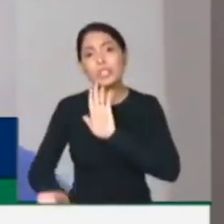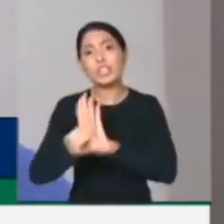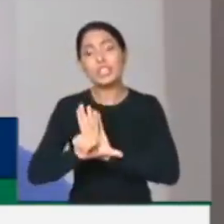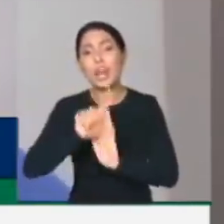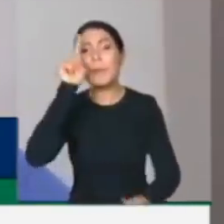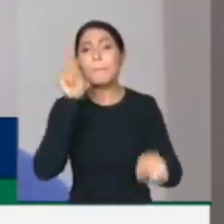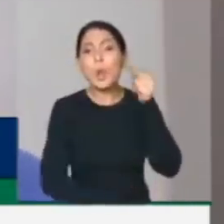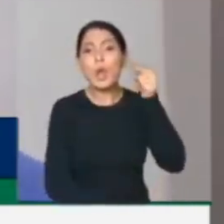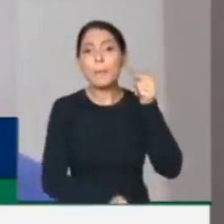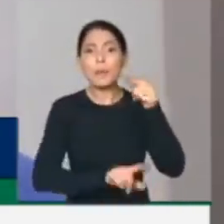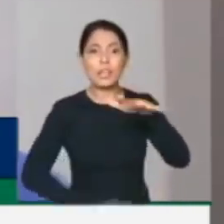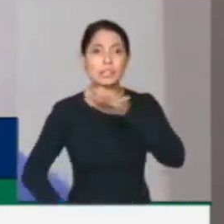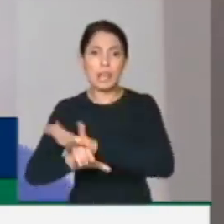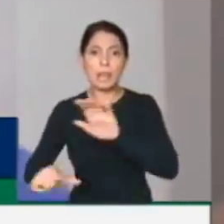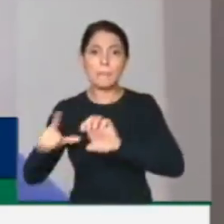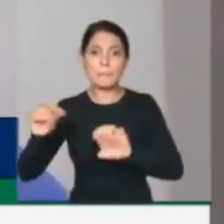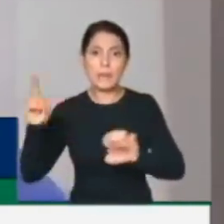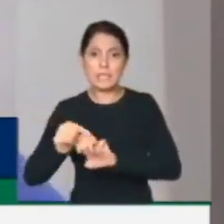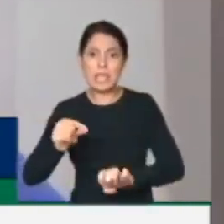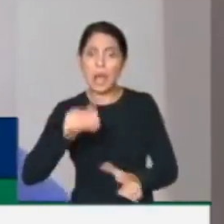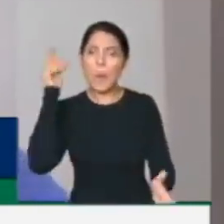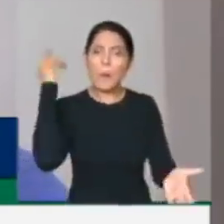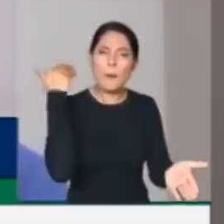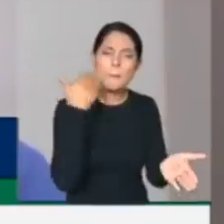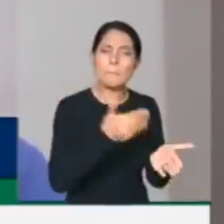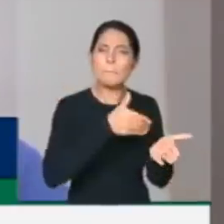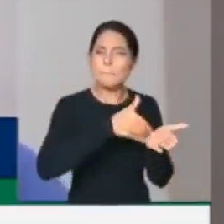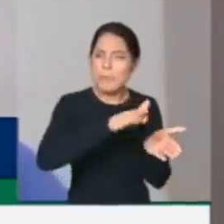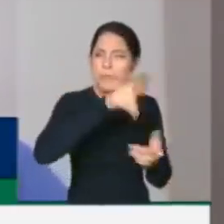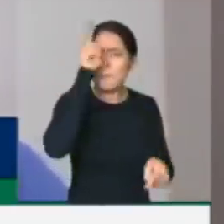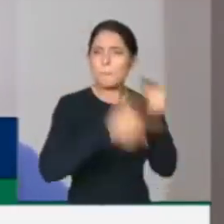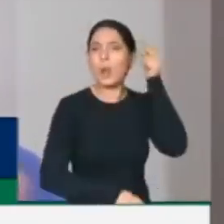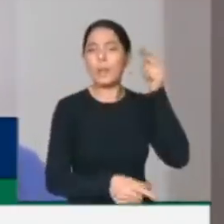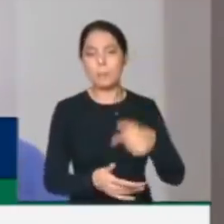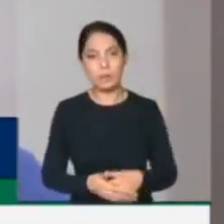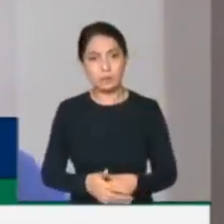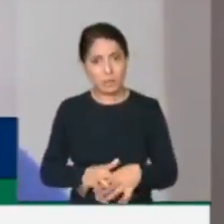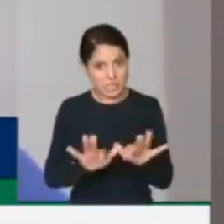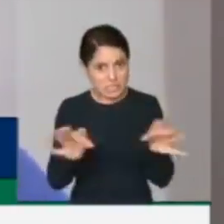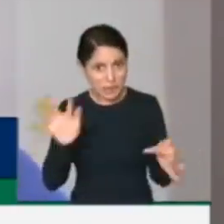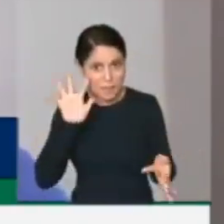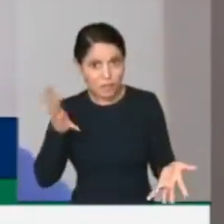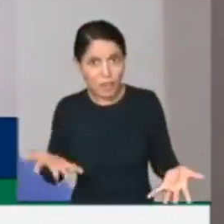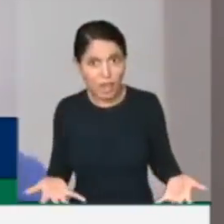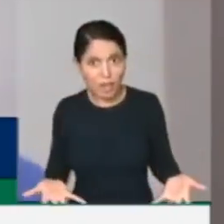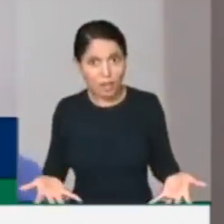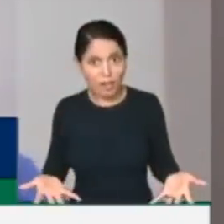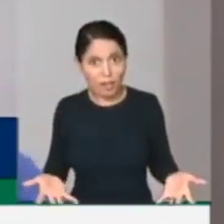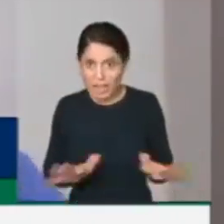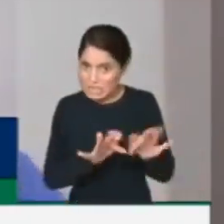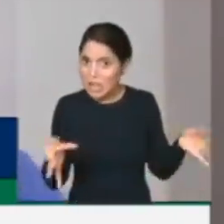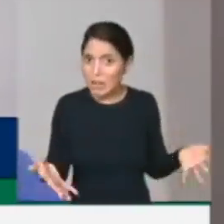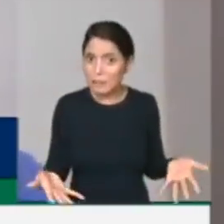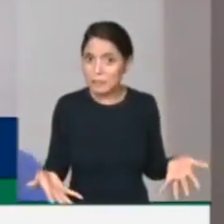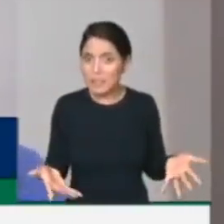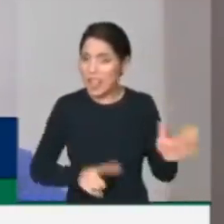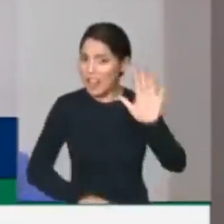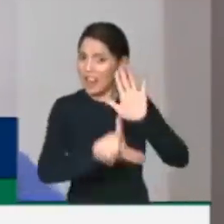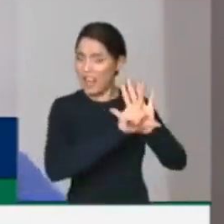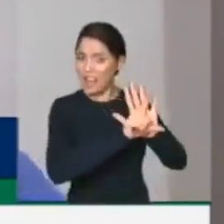proibindo o empresário de demitir. Pronto, ninguém mais era demitido. Se a solução fosse simples assim, fosse simplesmente via